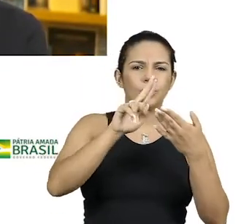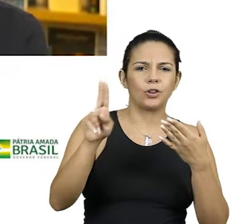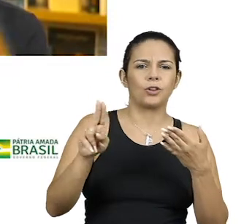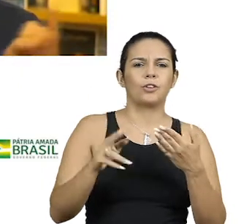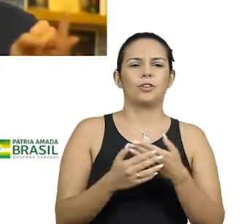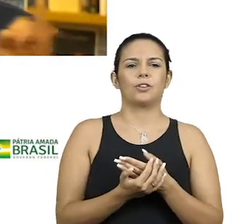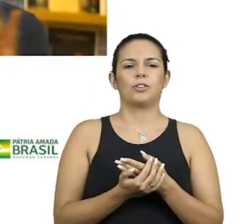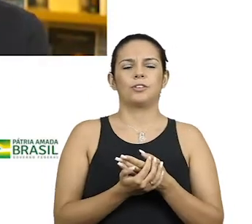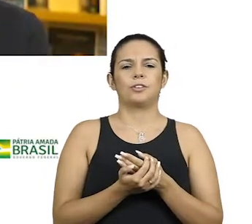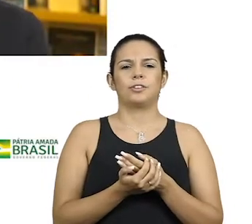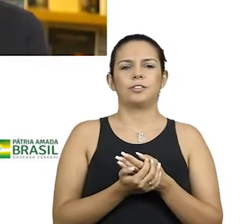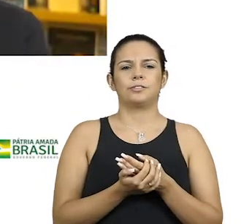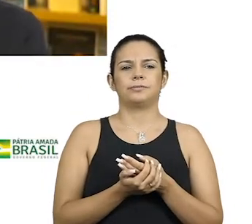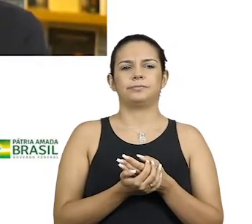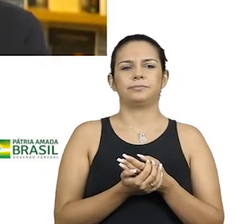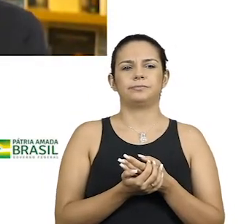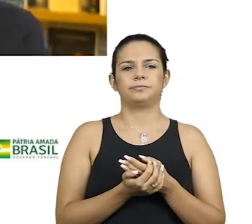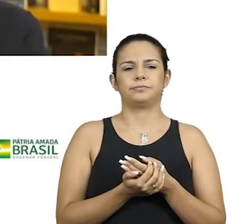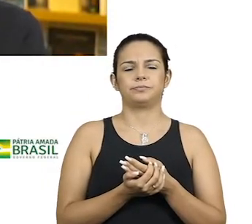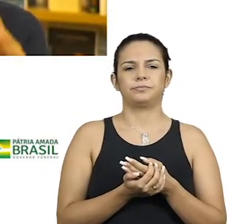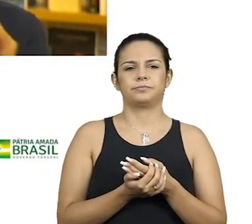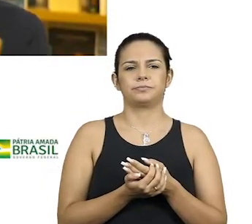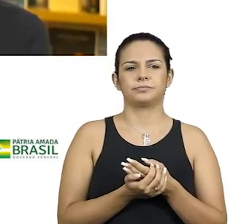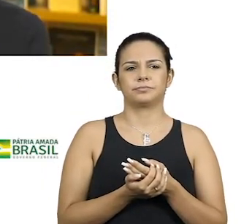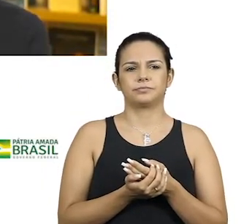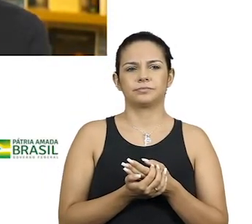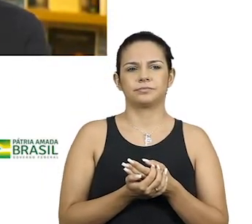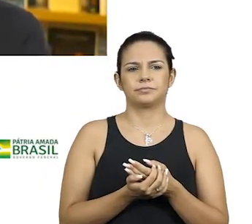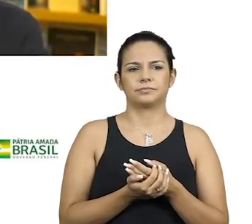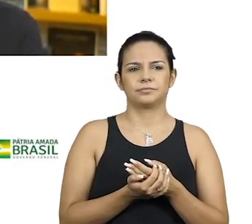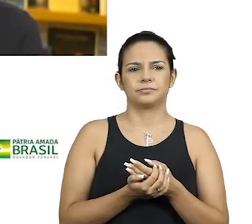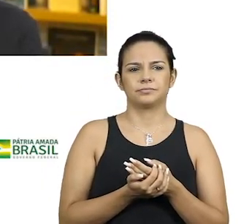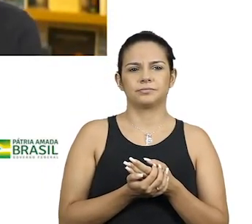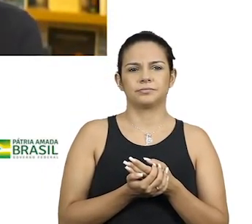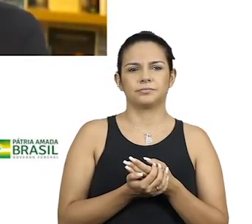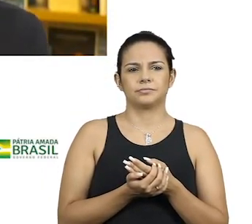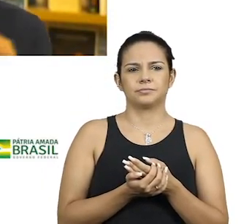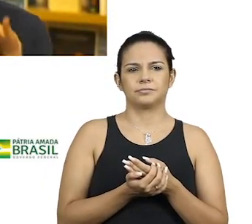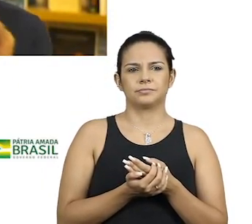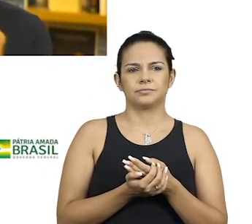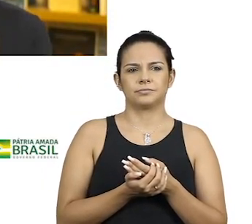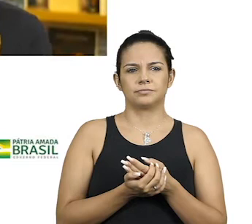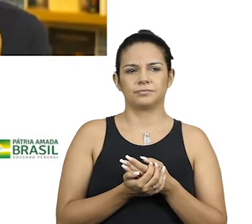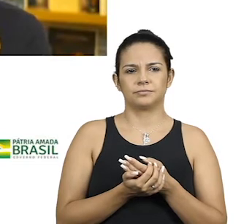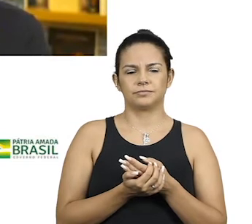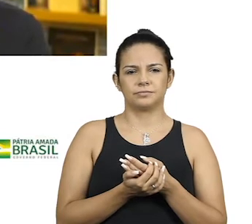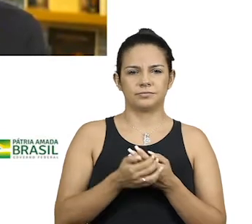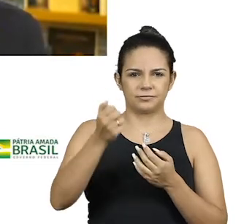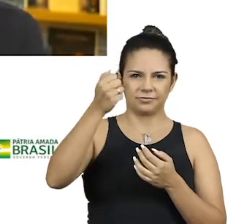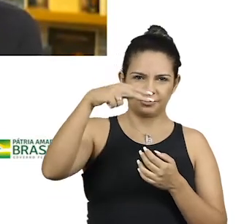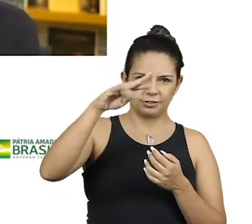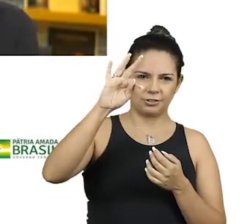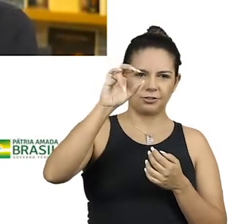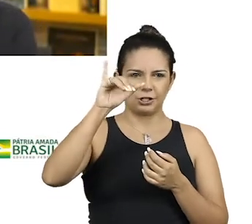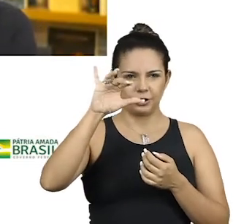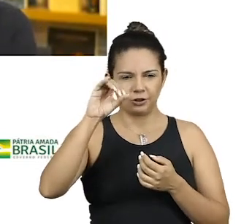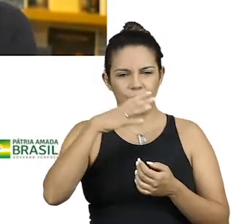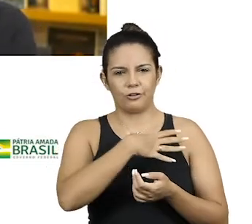ainda, claro, naturalmente, Arogo de Campos, Antunes Filho,